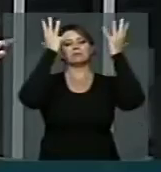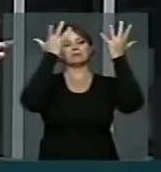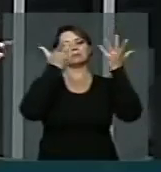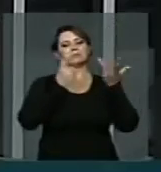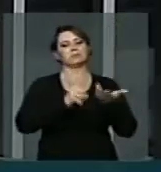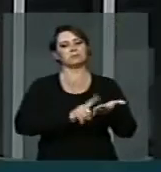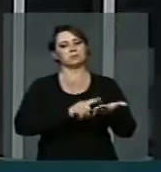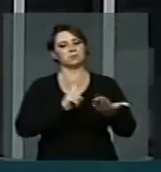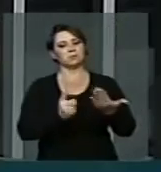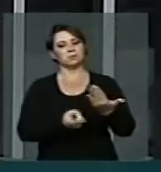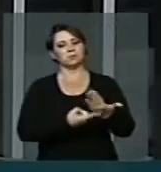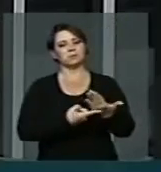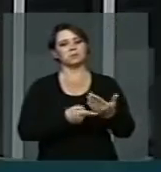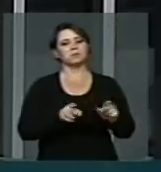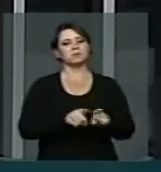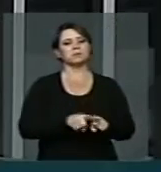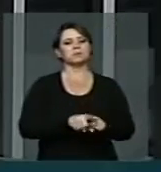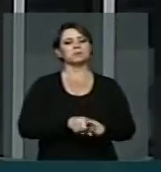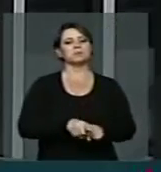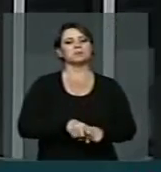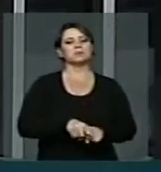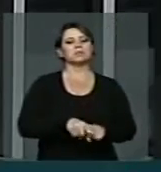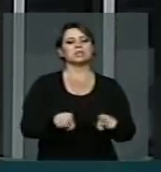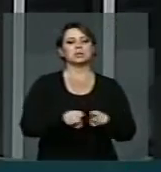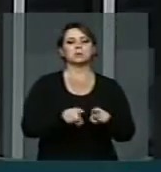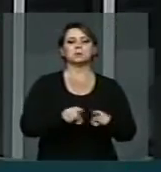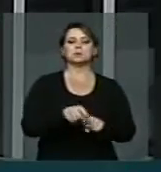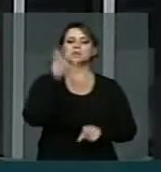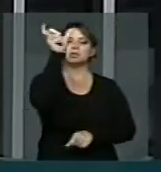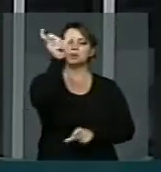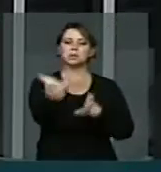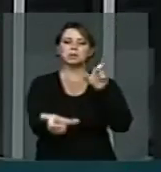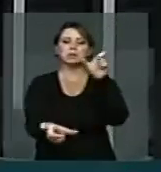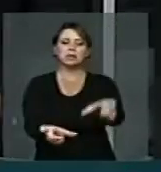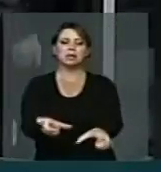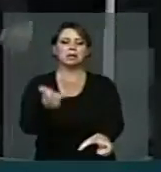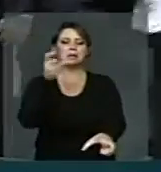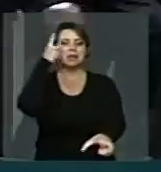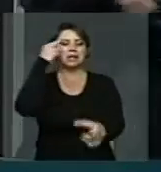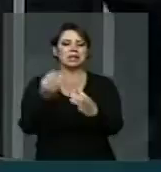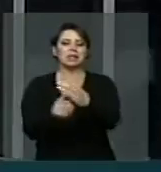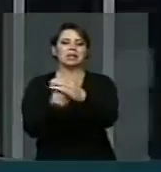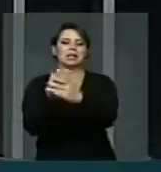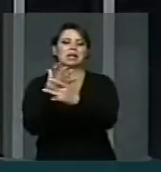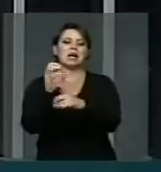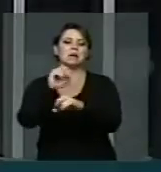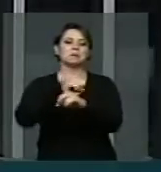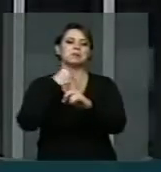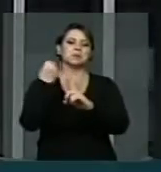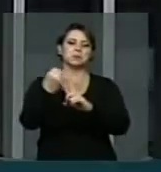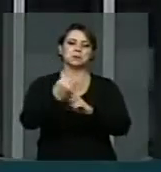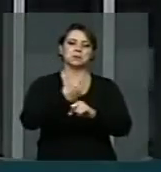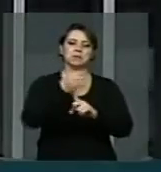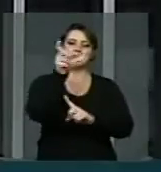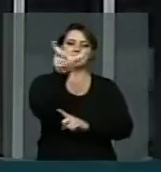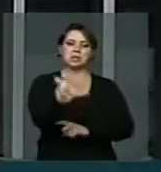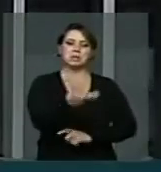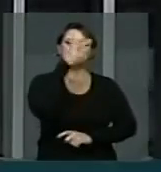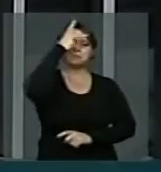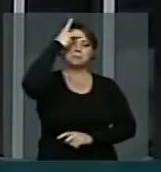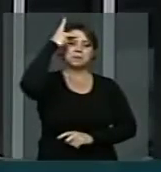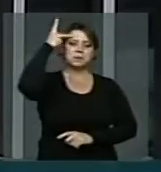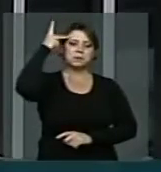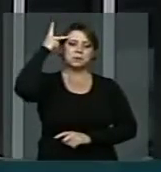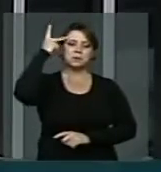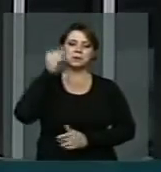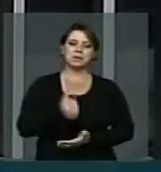significado, forjar a mulher e o homem de amanhã, criar uma sociedade nova, fraterna,